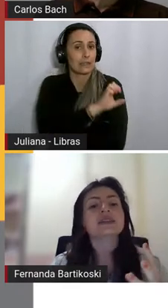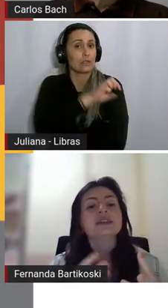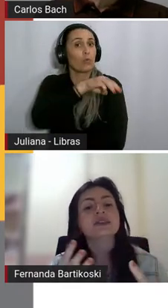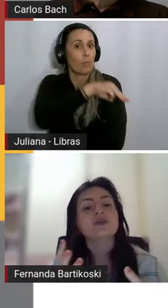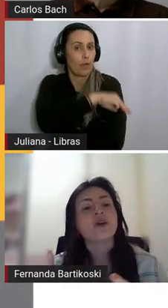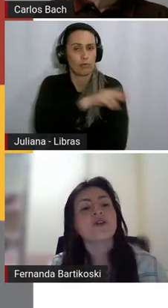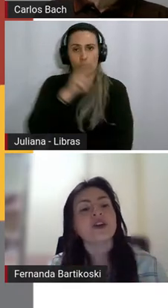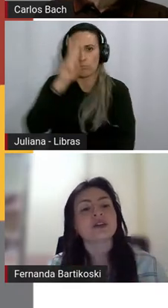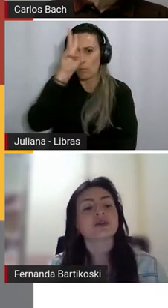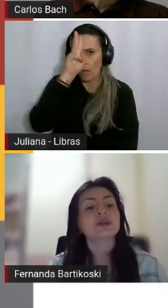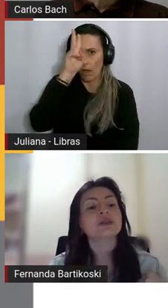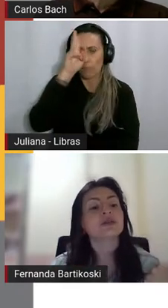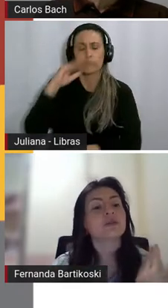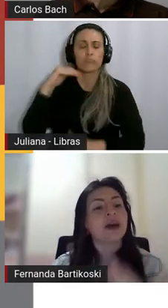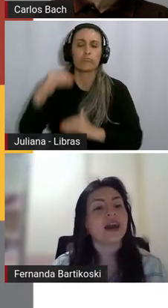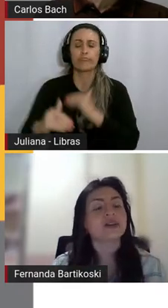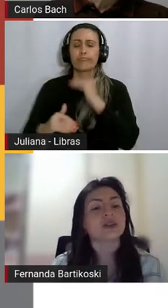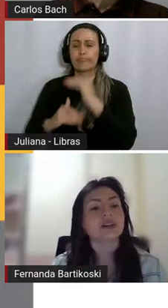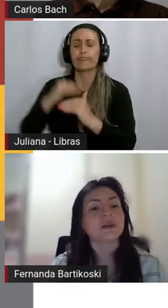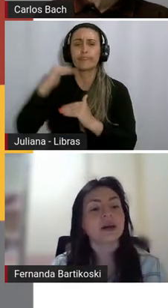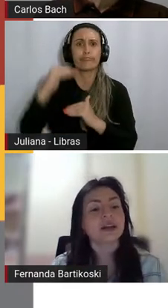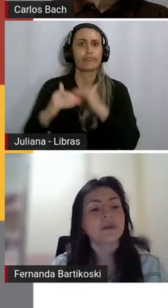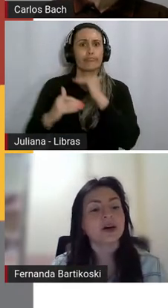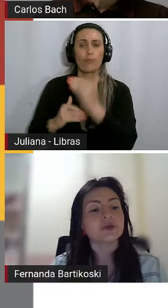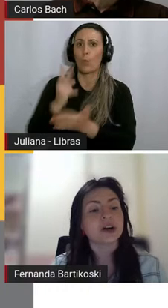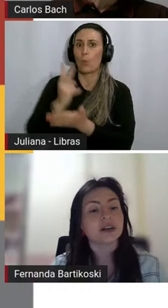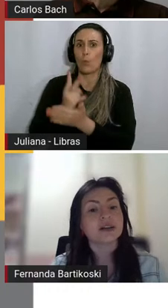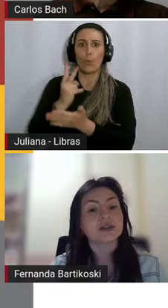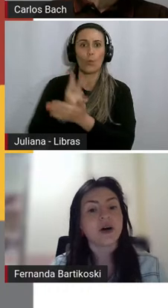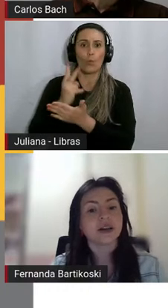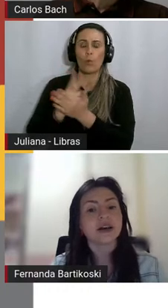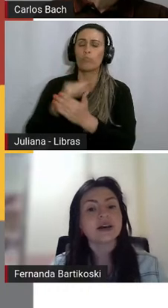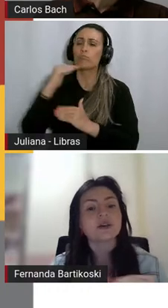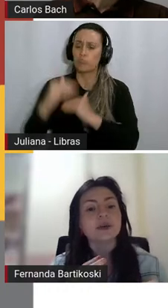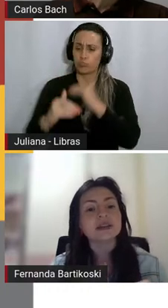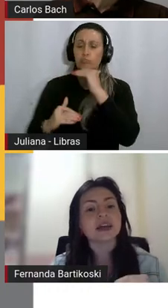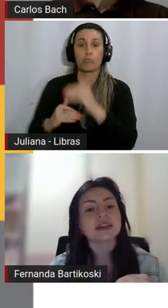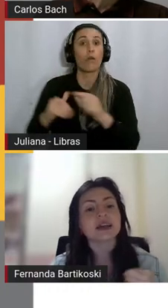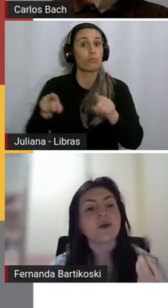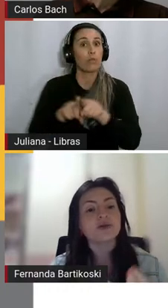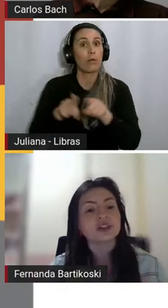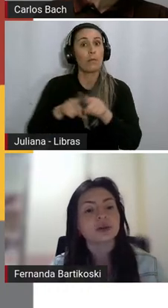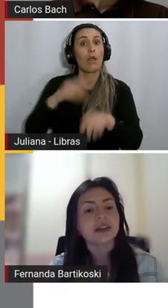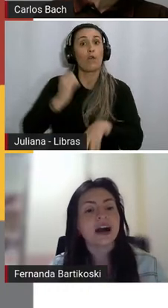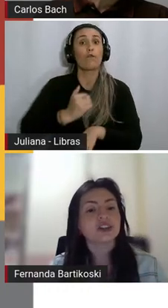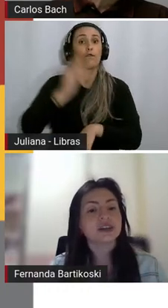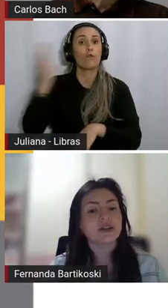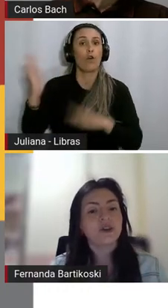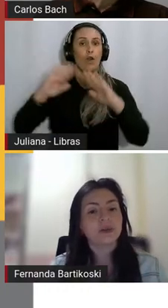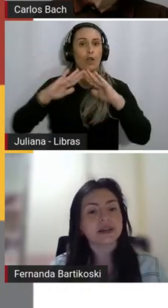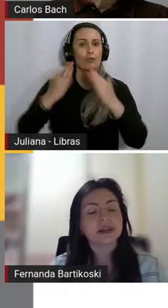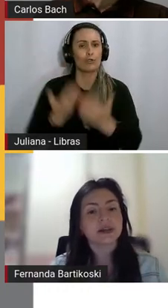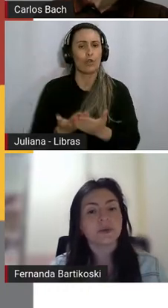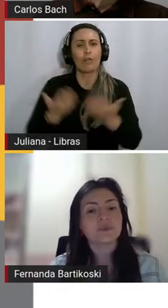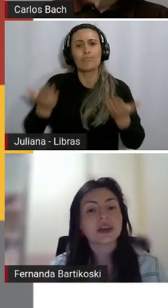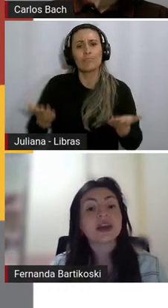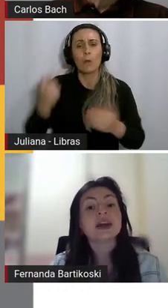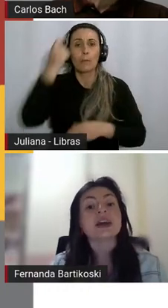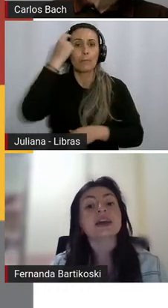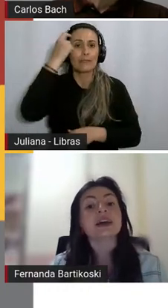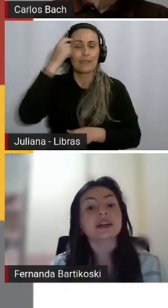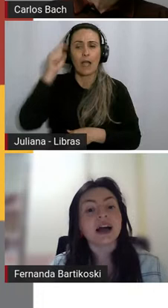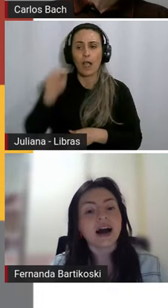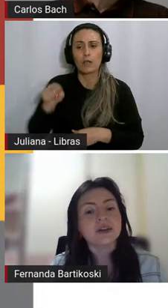né, se desenvolvendo no ensino médio e também depois fora da escola. Então, pensar nessa continuidade, dessa formação.